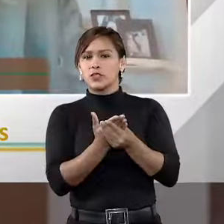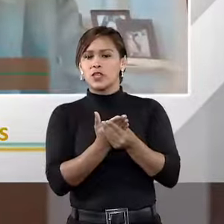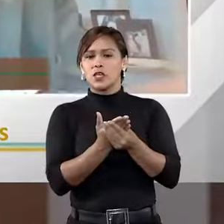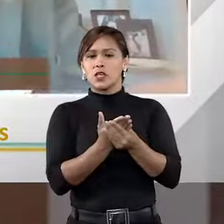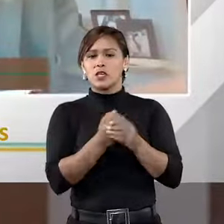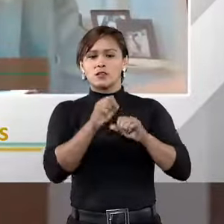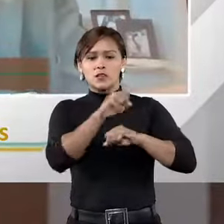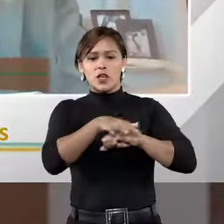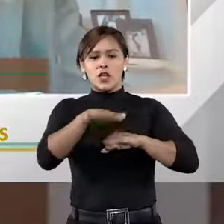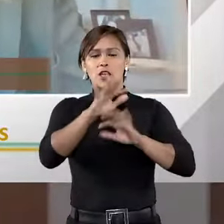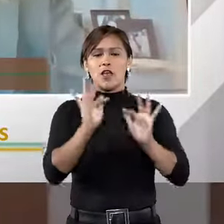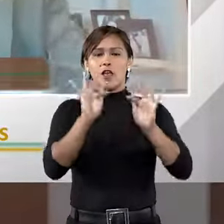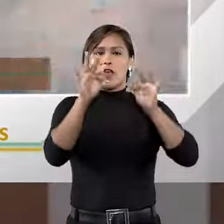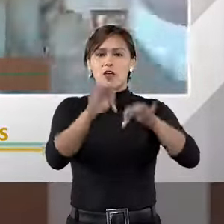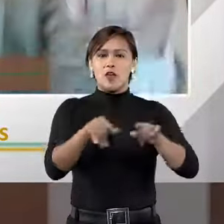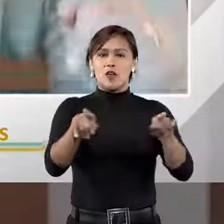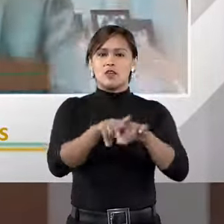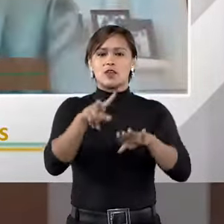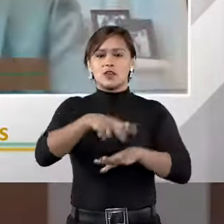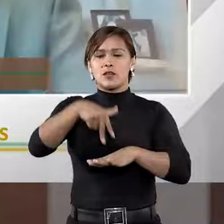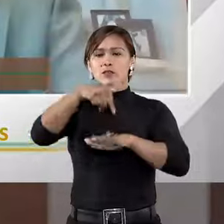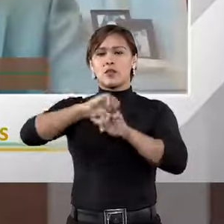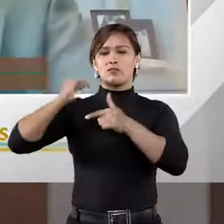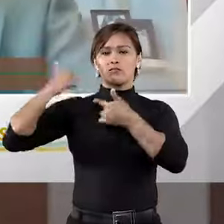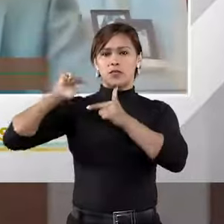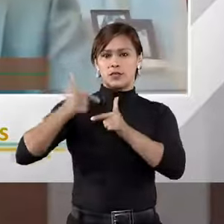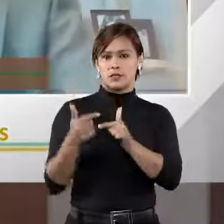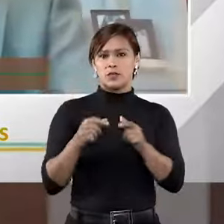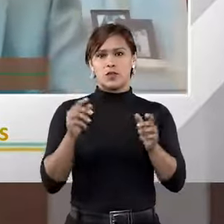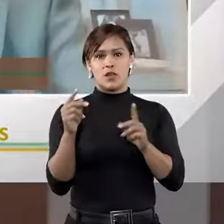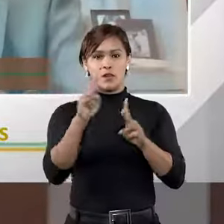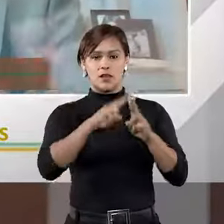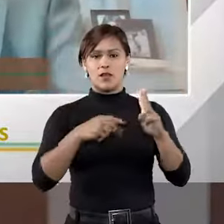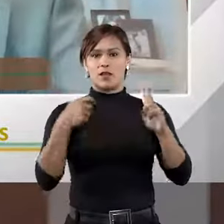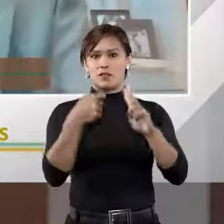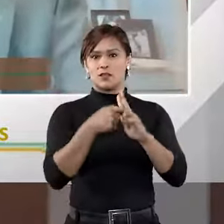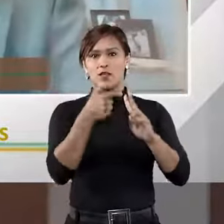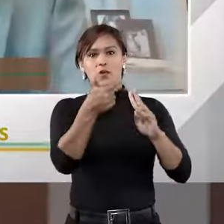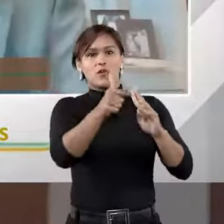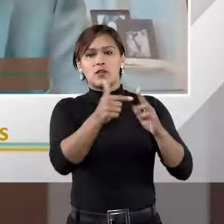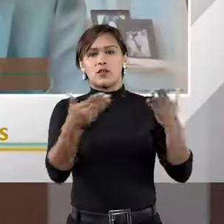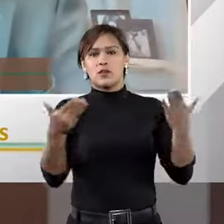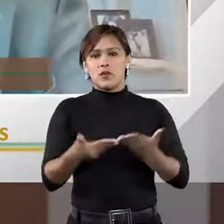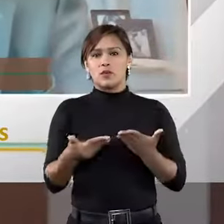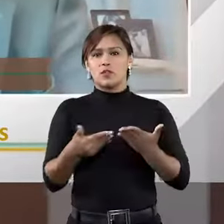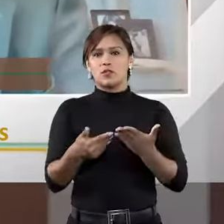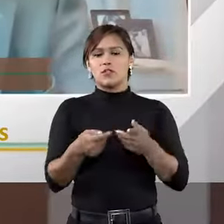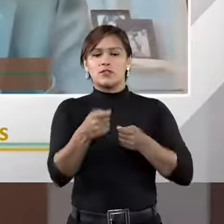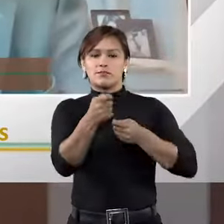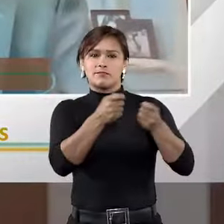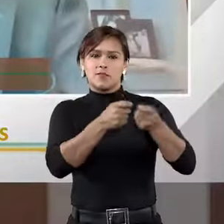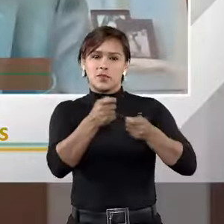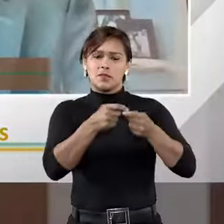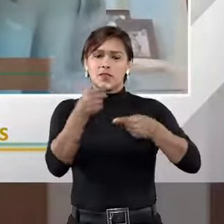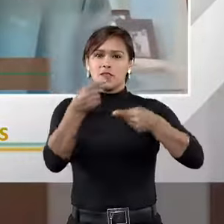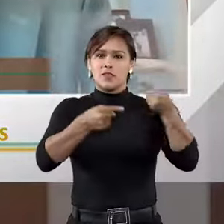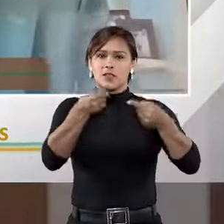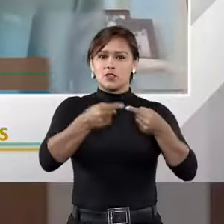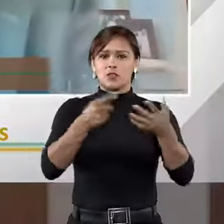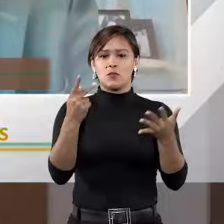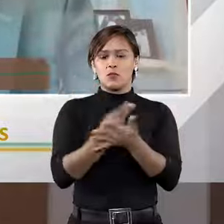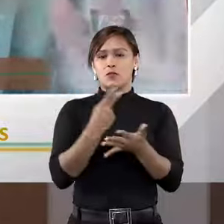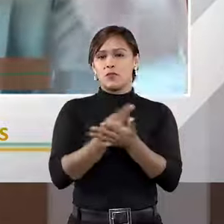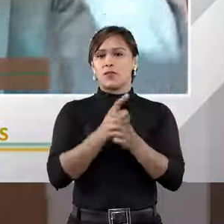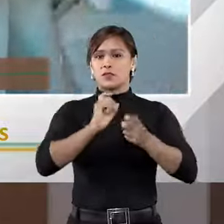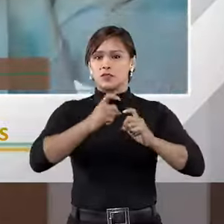repercutem ao fim e ao cabo nas posições patrimoniais das partes. Acho que ainda o que não existe hoje é uma arbitragem para discutir improbidade